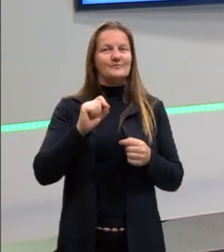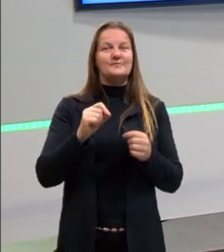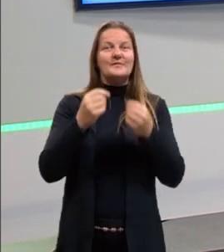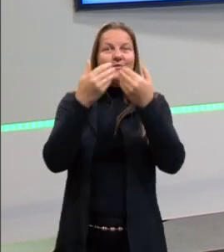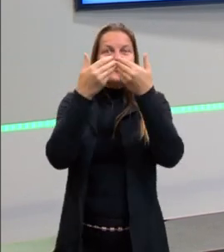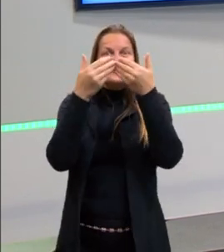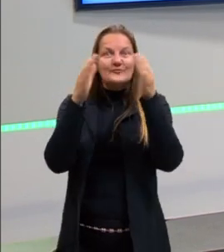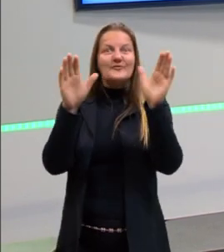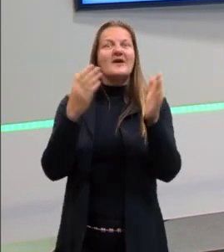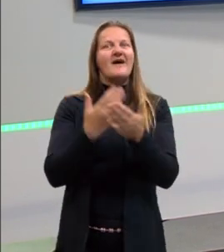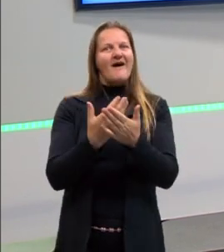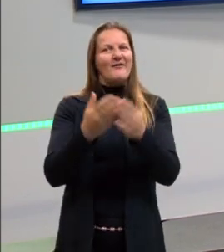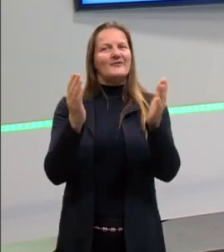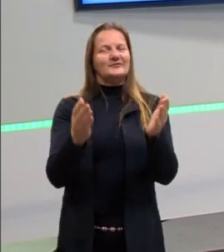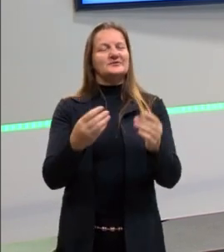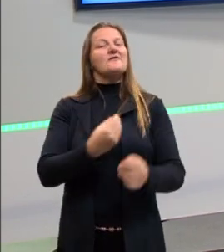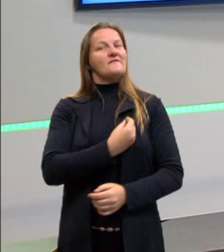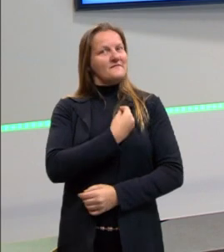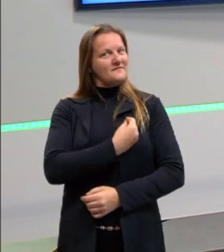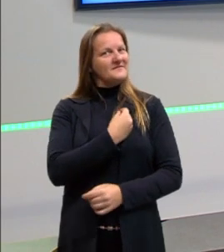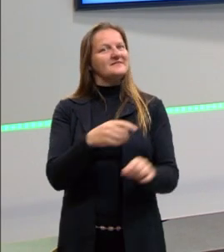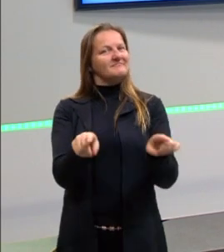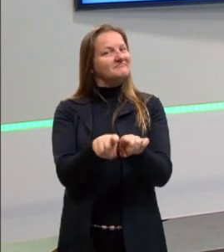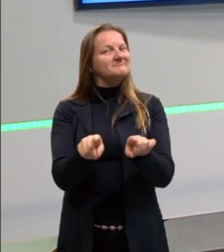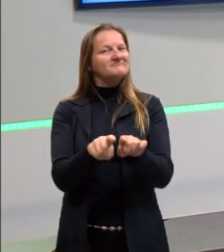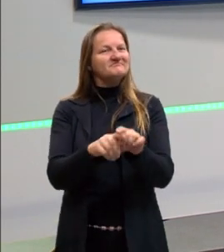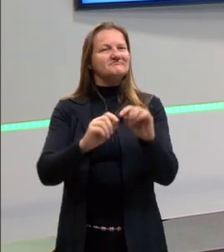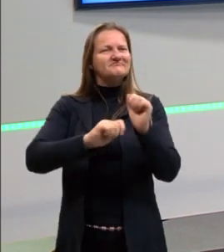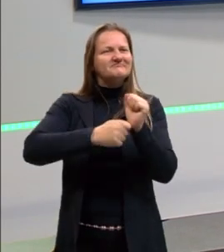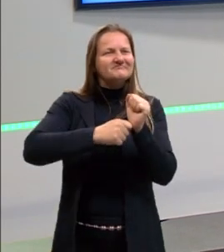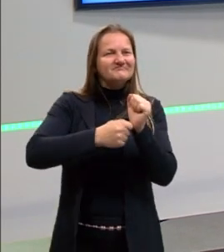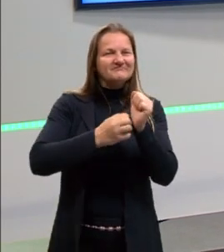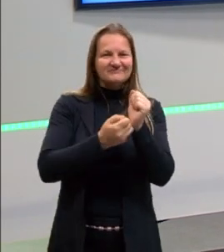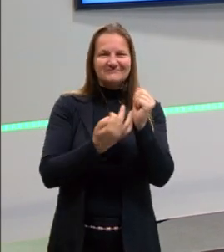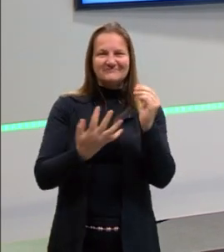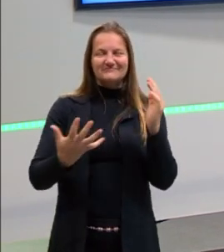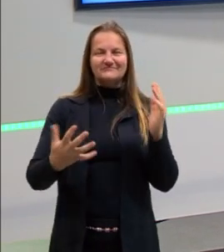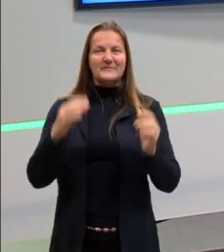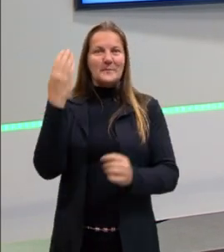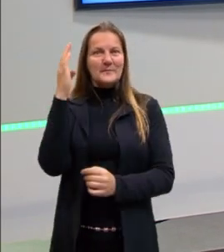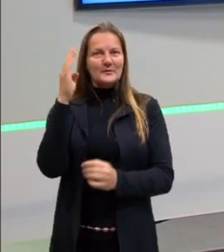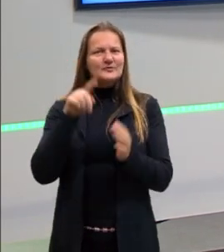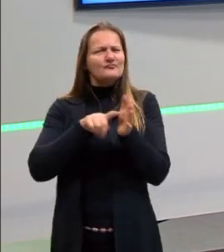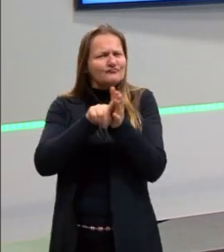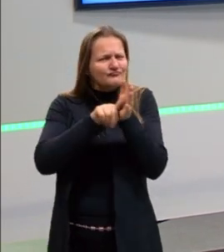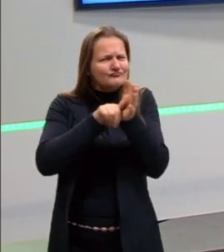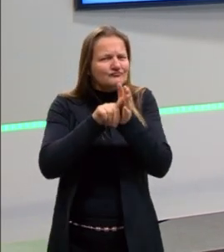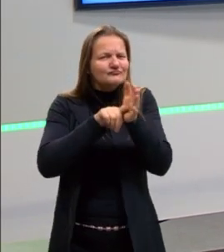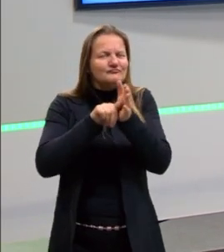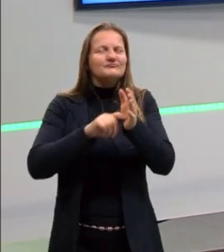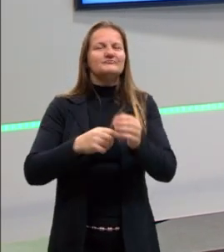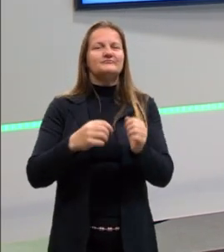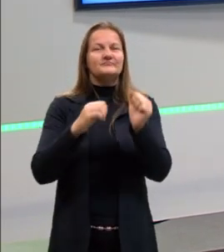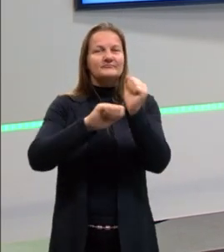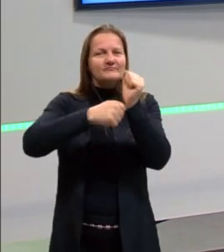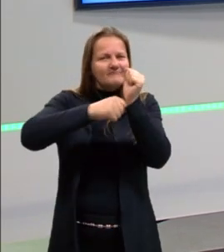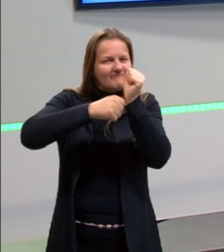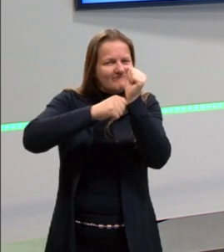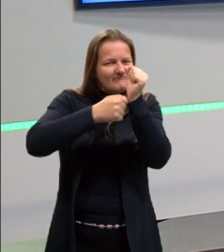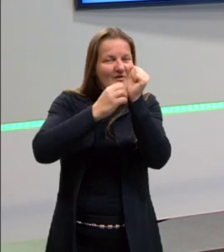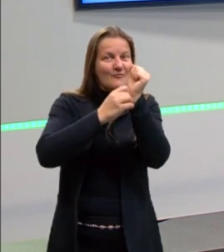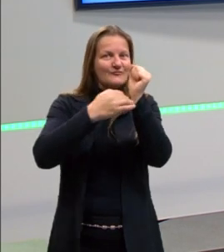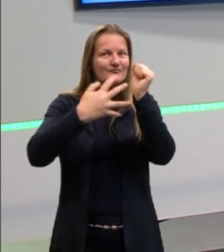Bom, gente, a vida também tem código. Na biologia, o estudo da vida, gente estuda códigos e também